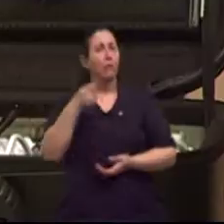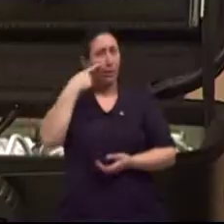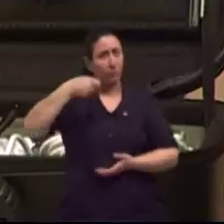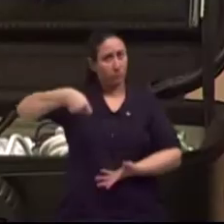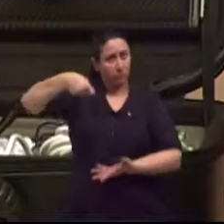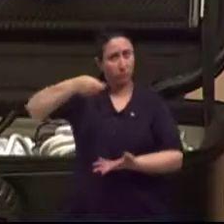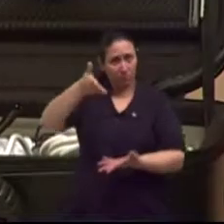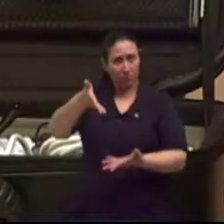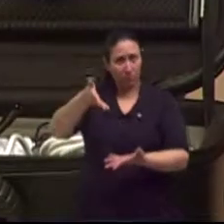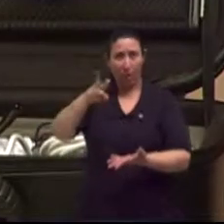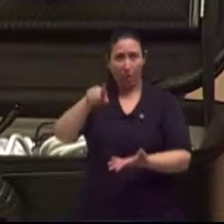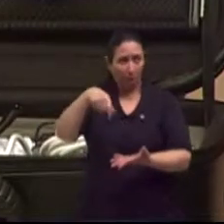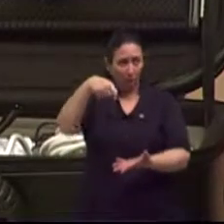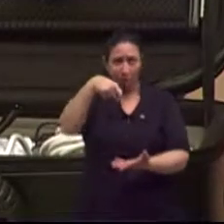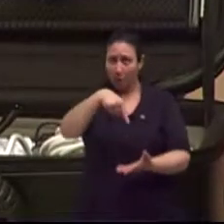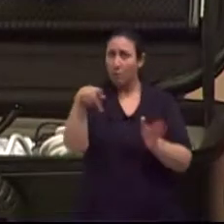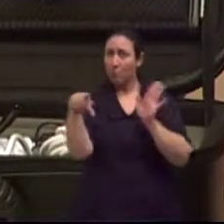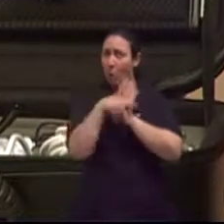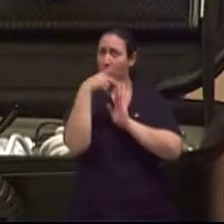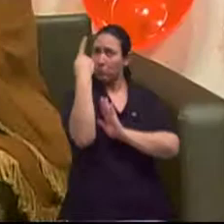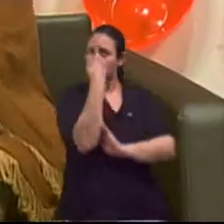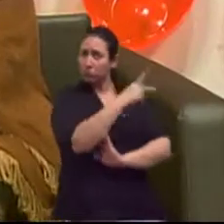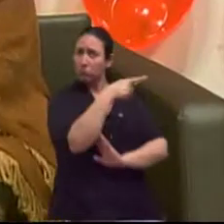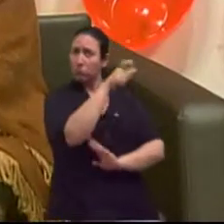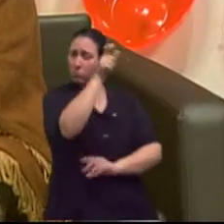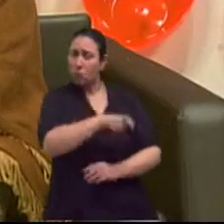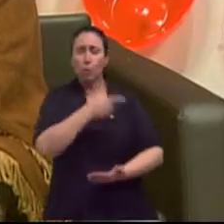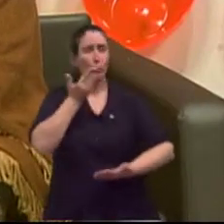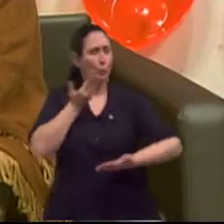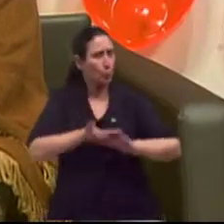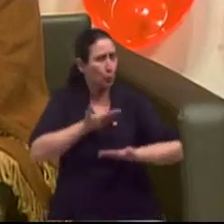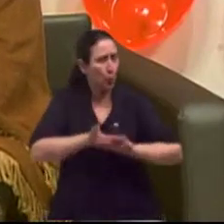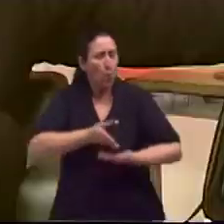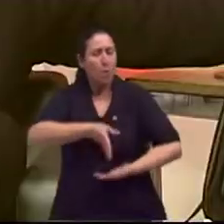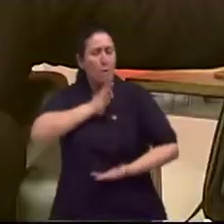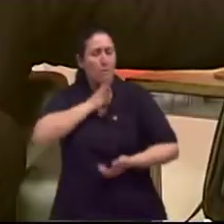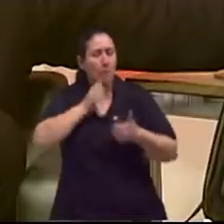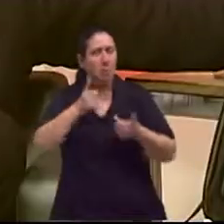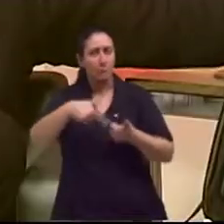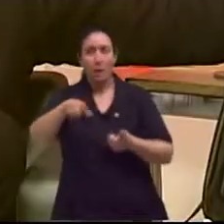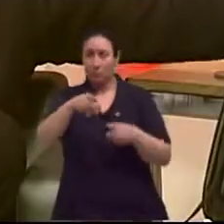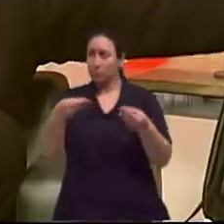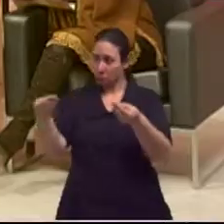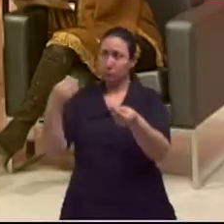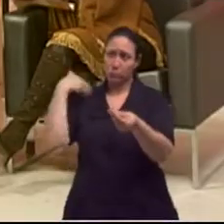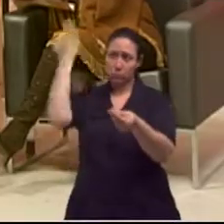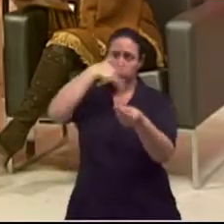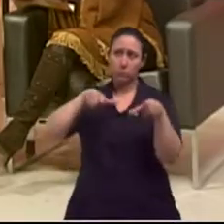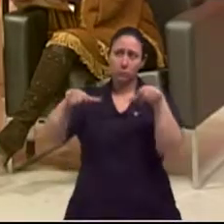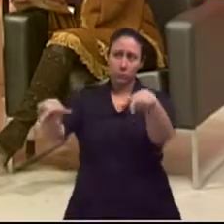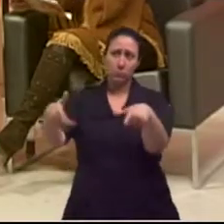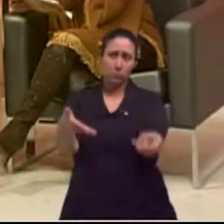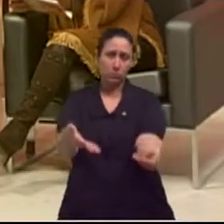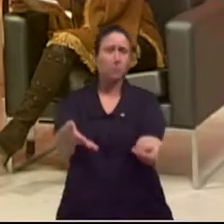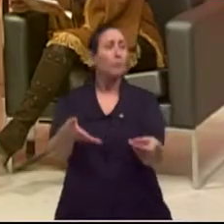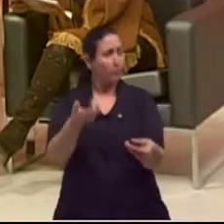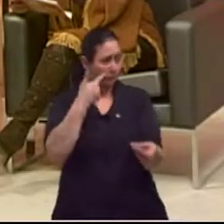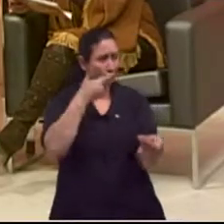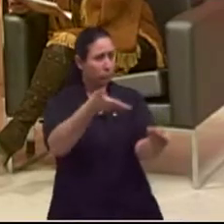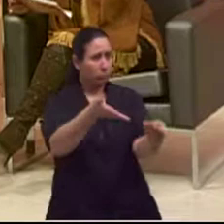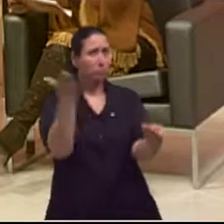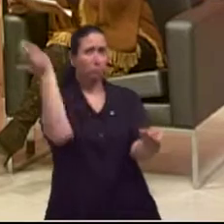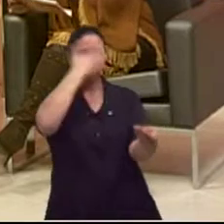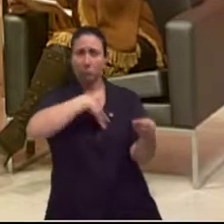de um especialista. É alguém que estudou e que sabe fazer, né? Está aqui o diploma. Ele trouxe até o diploma aqui, ó. Com